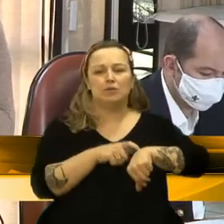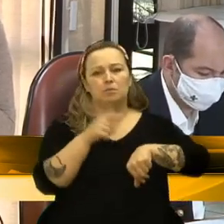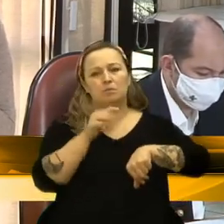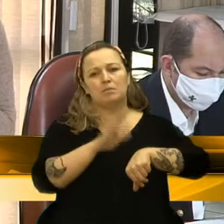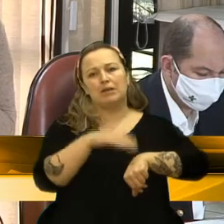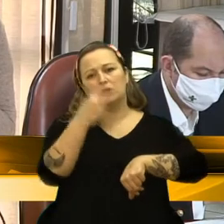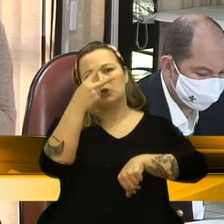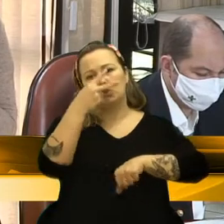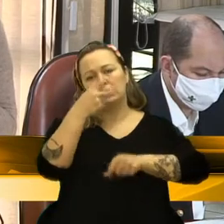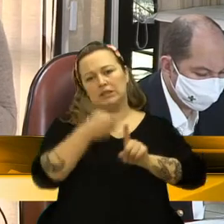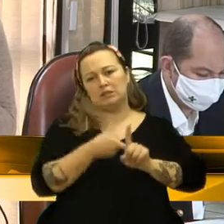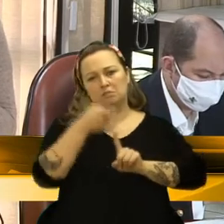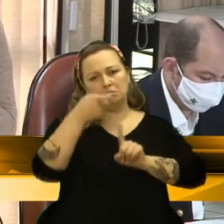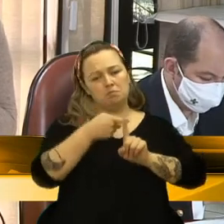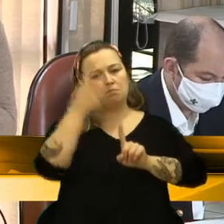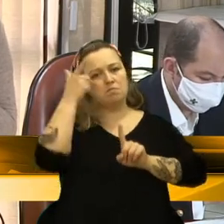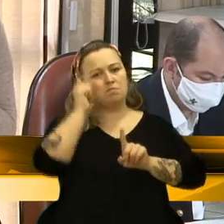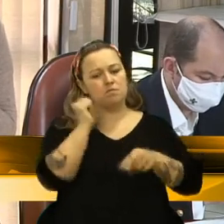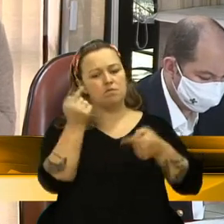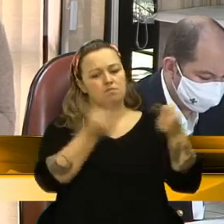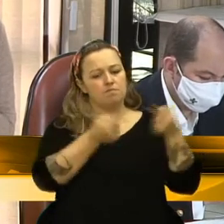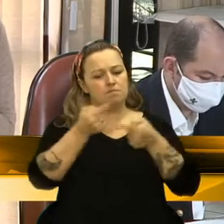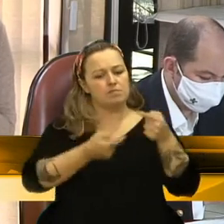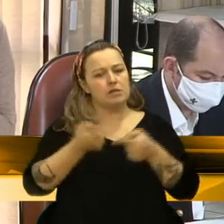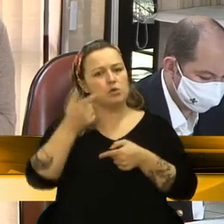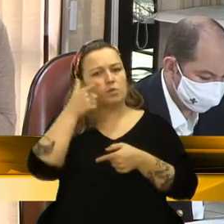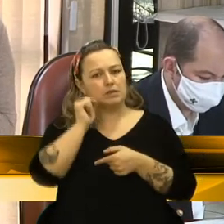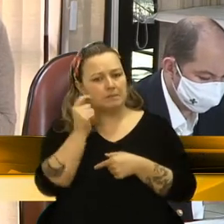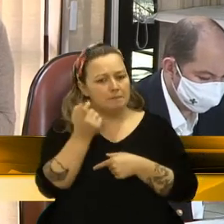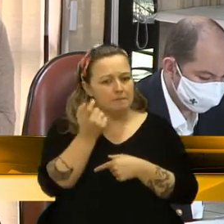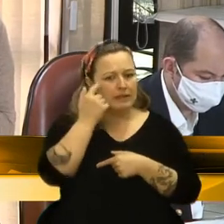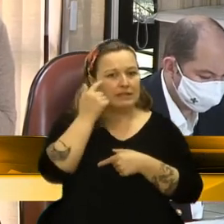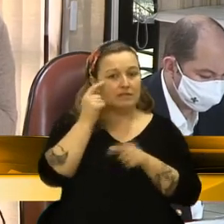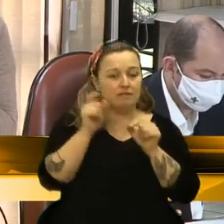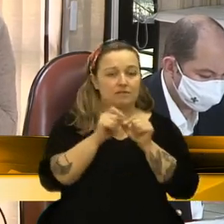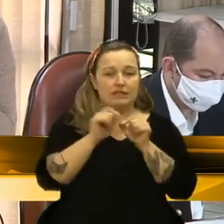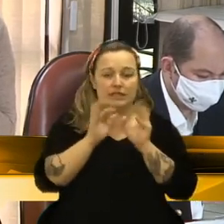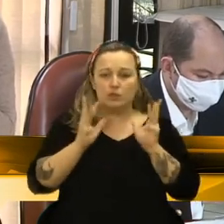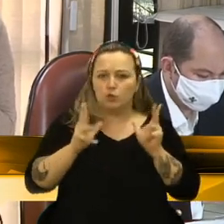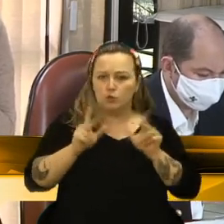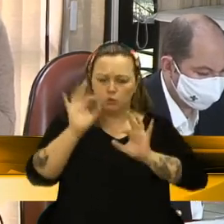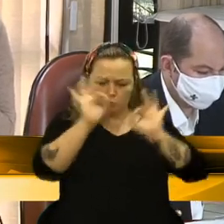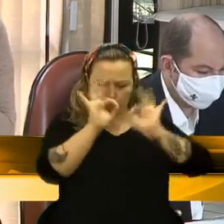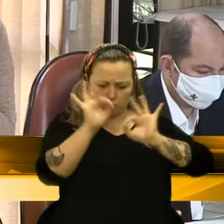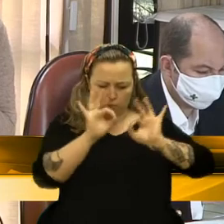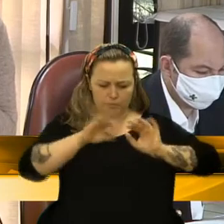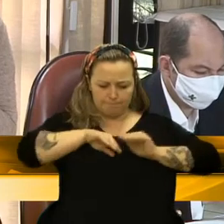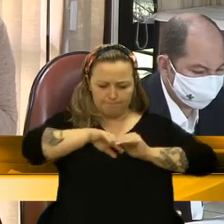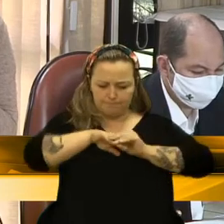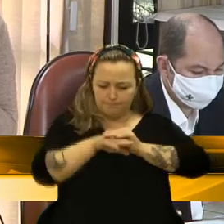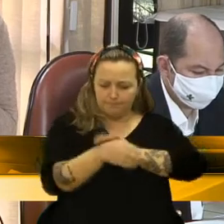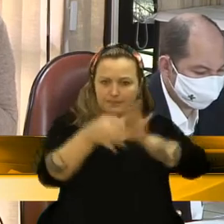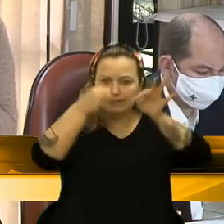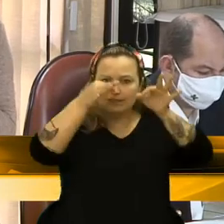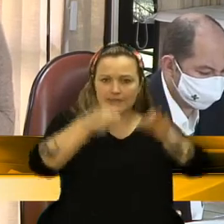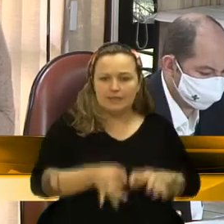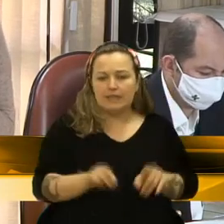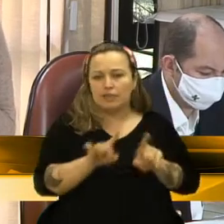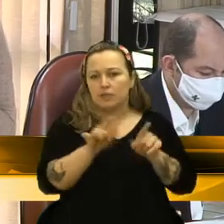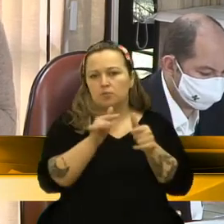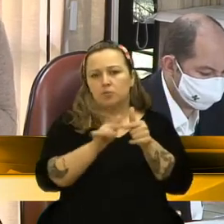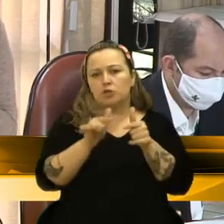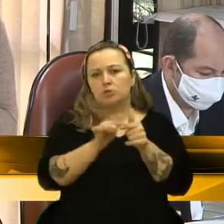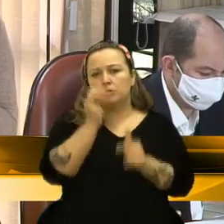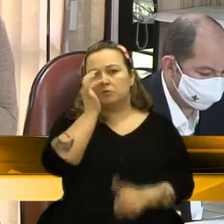meses de respiro para fazer todos esses ajustes de uma forma responsável para não gerar problemas futuros. São dois meses